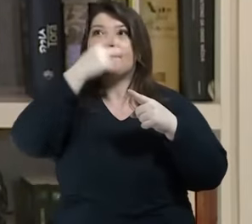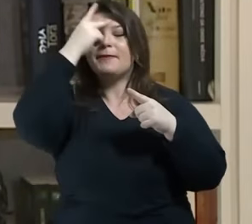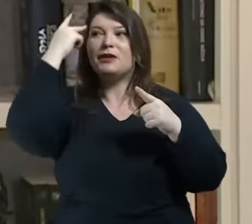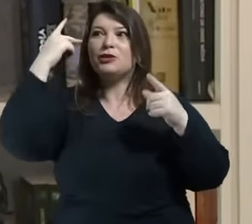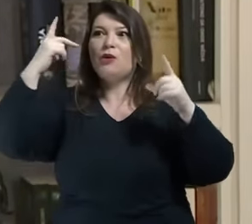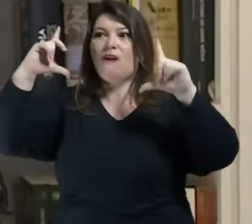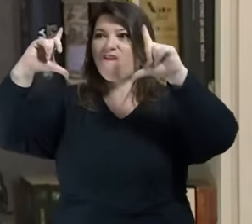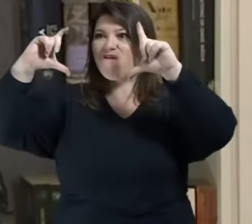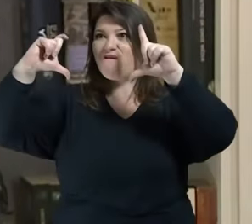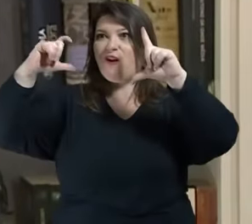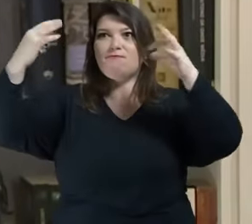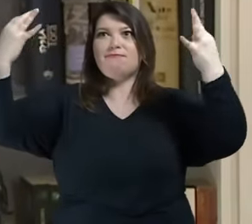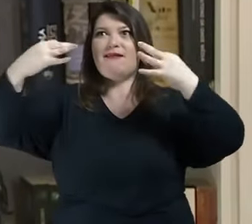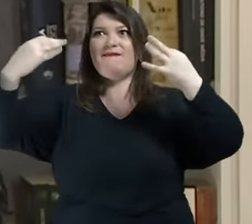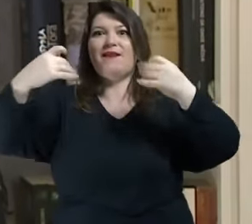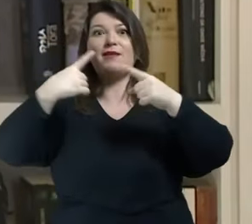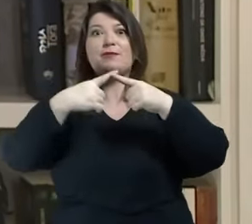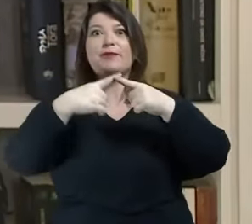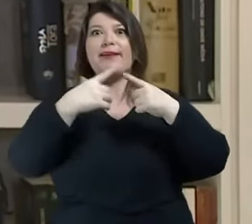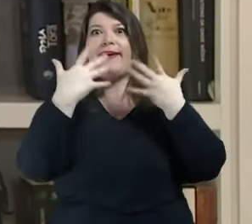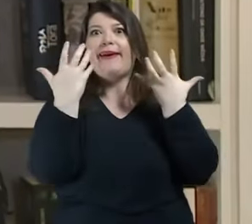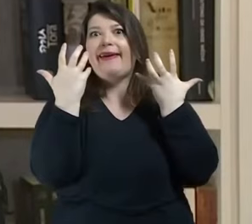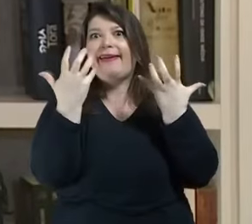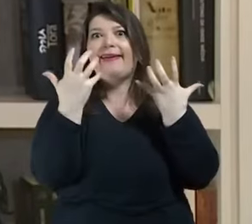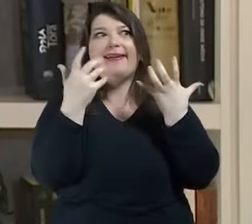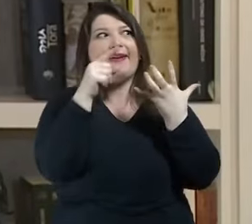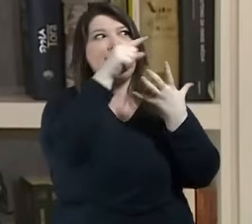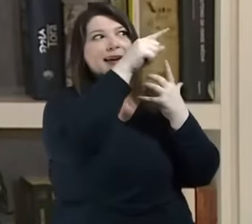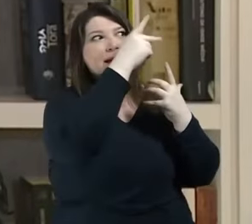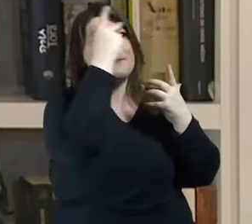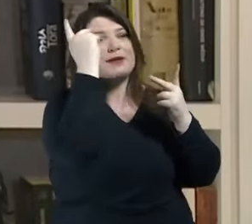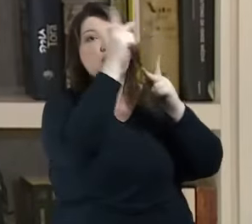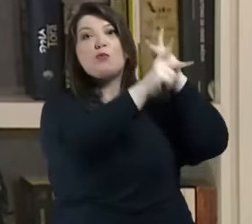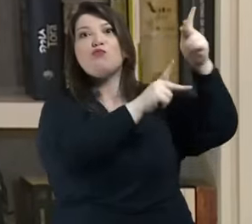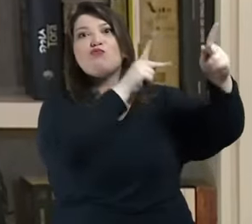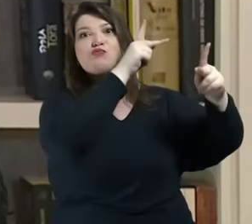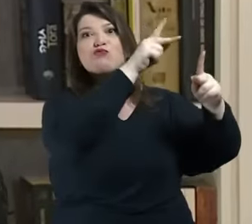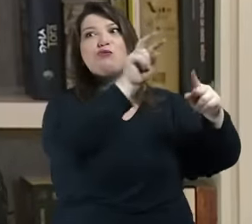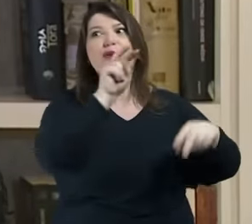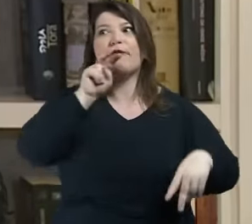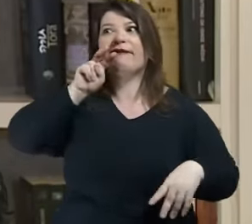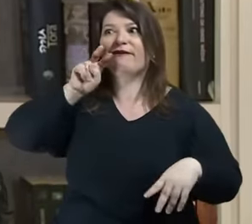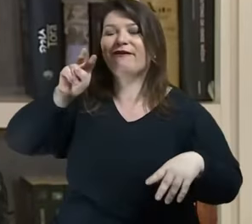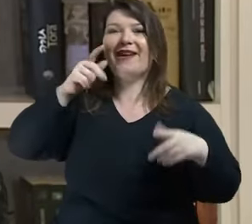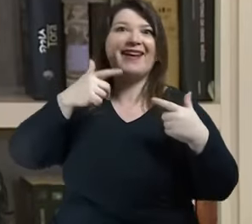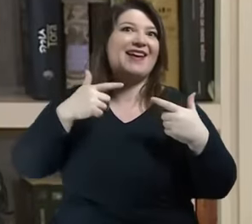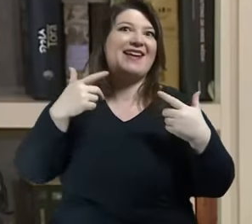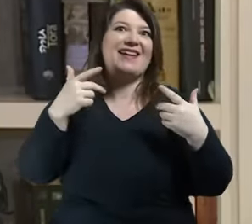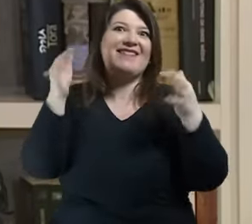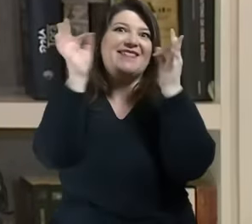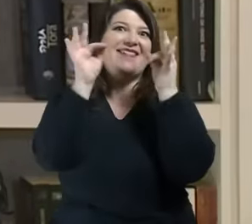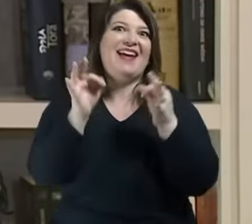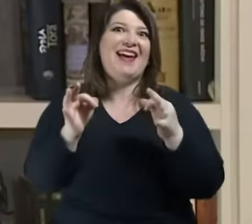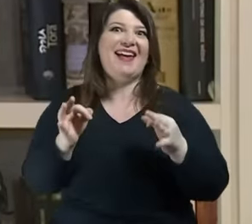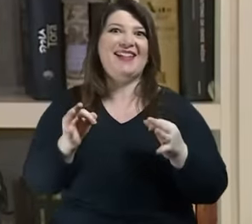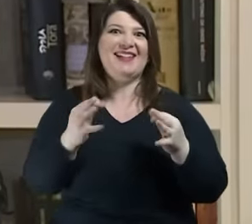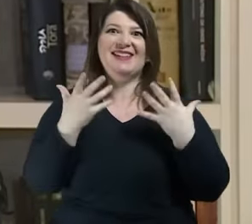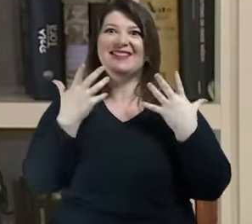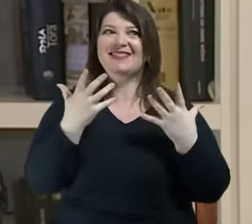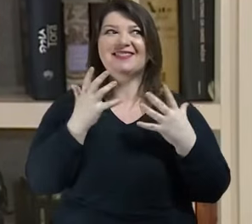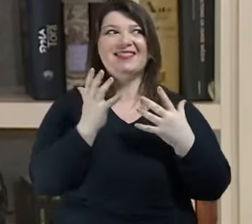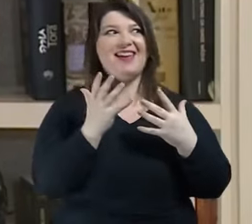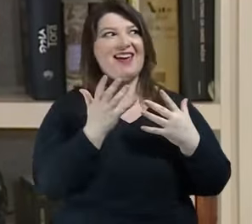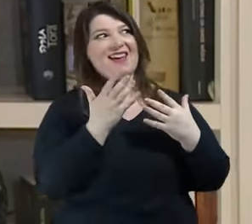a questão de que eu deixei de ser o hipócrita no sentido grego e passei a ser um hipócrita muito mais sofisticado